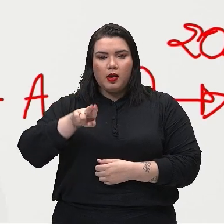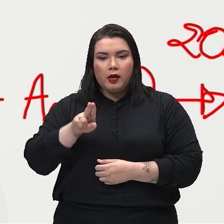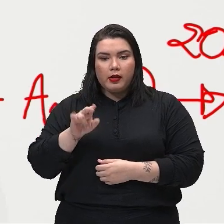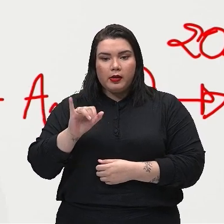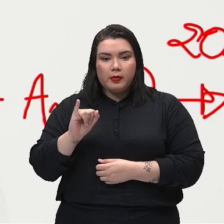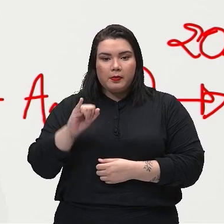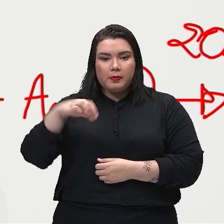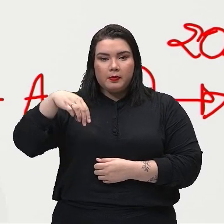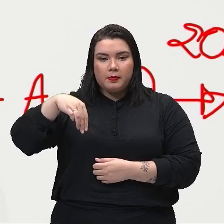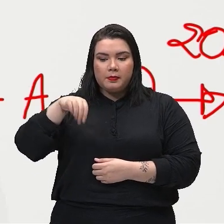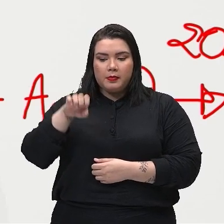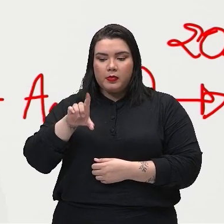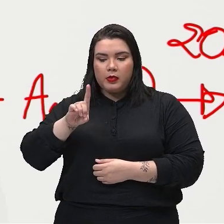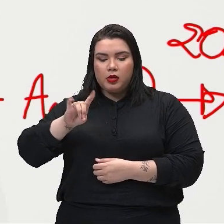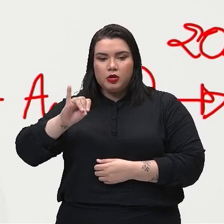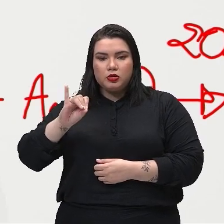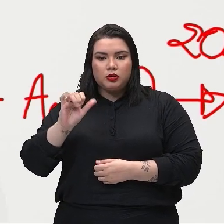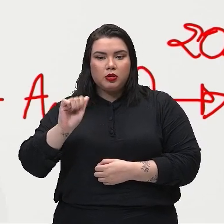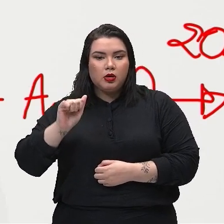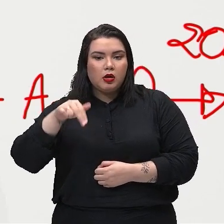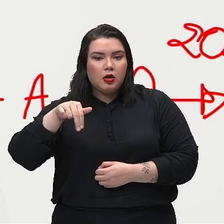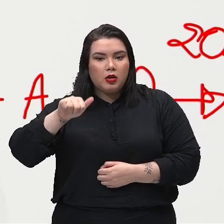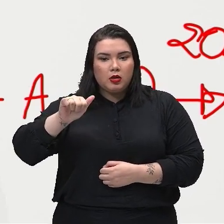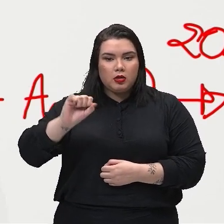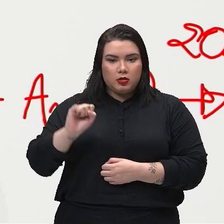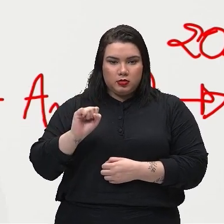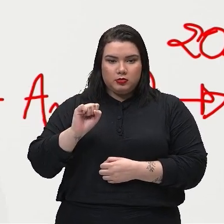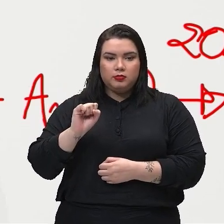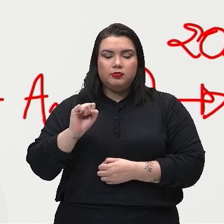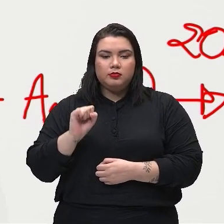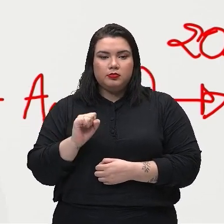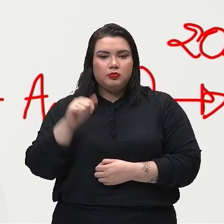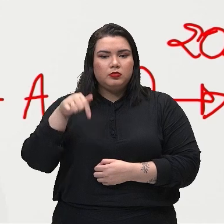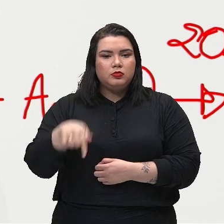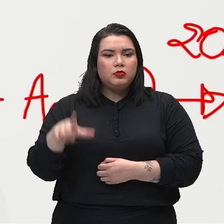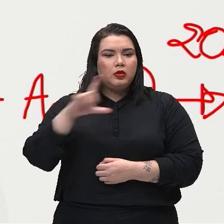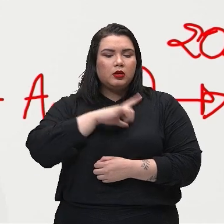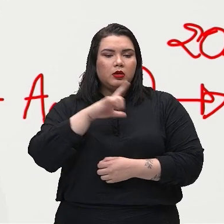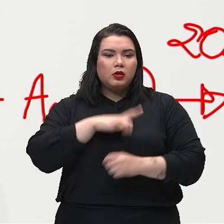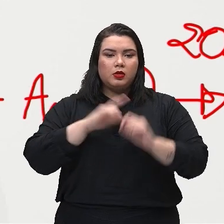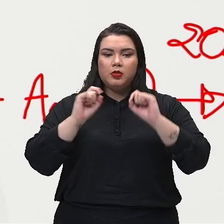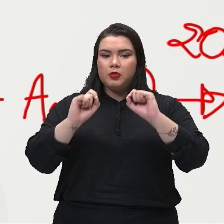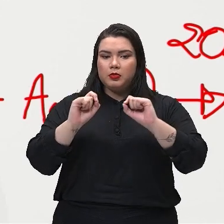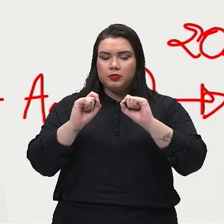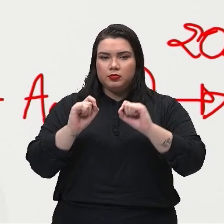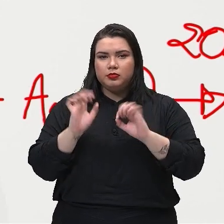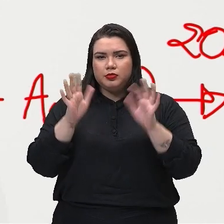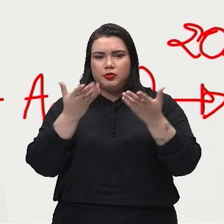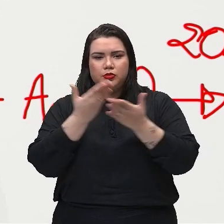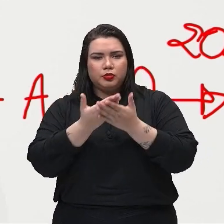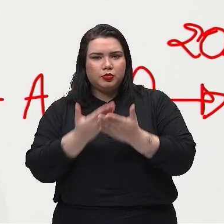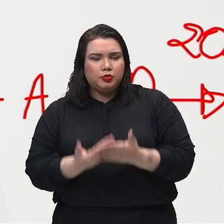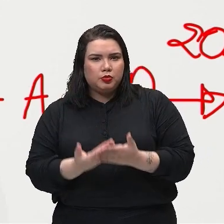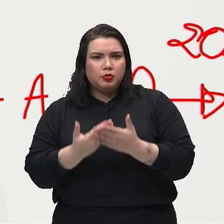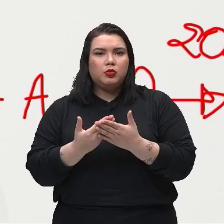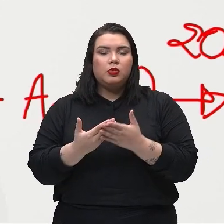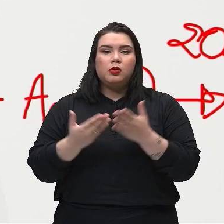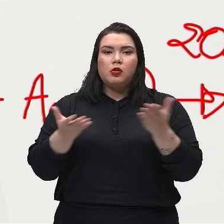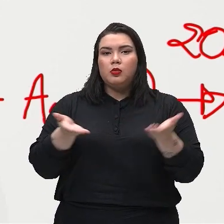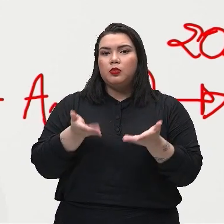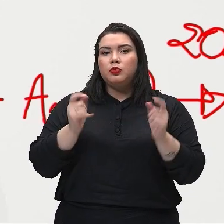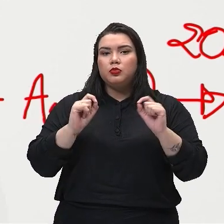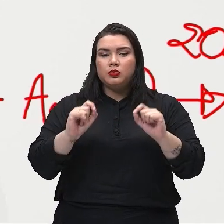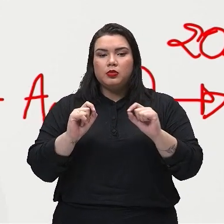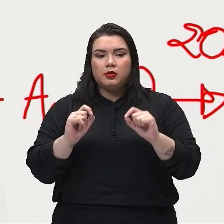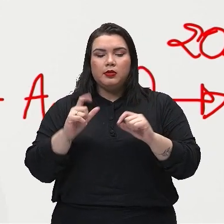arquimedianas. E estas máquinas arquimedianas, nós até já ouvimos um pouco hoje, né? Sobre